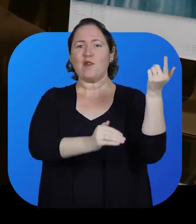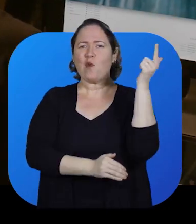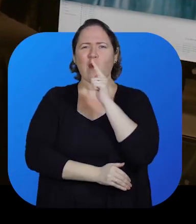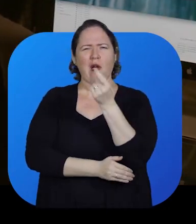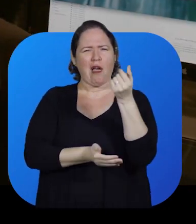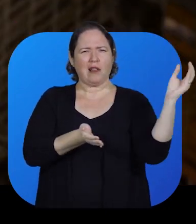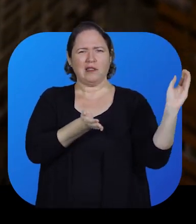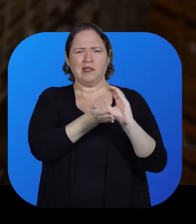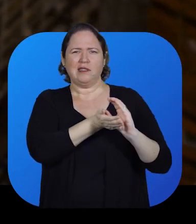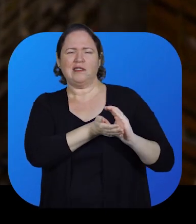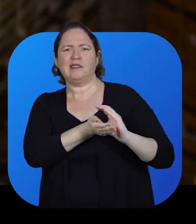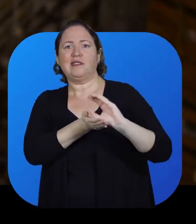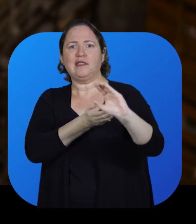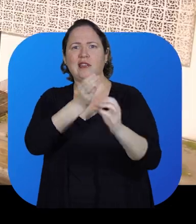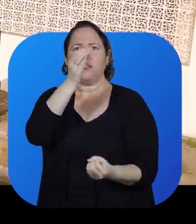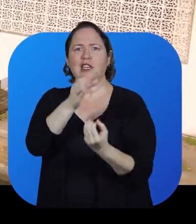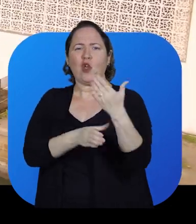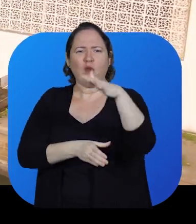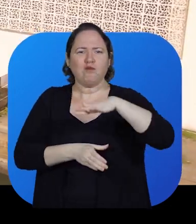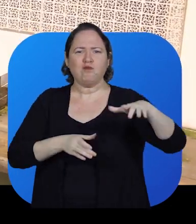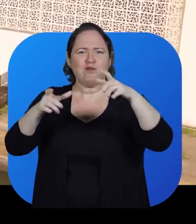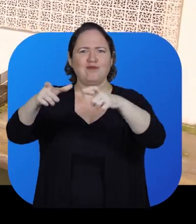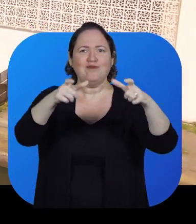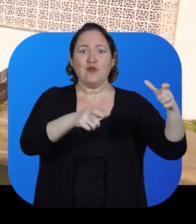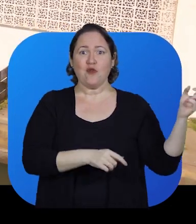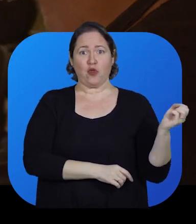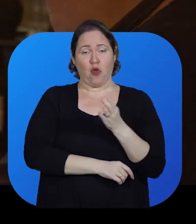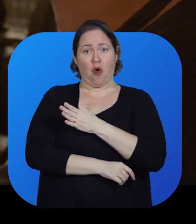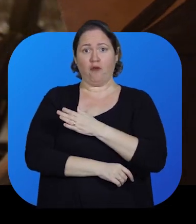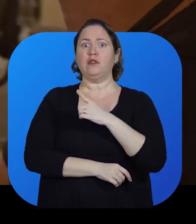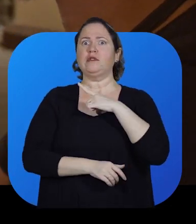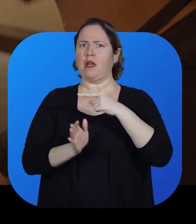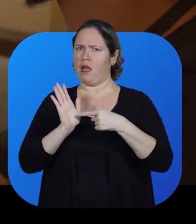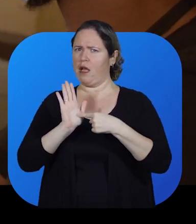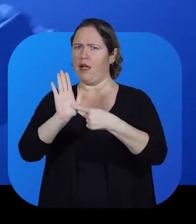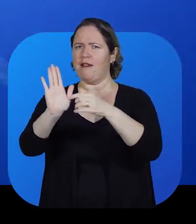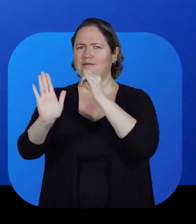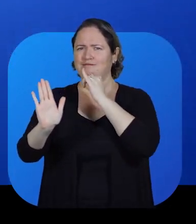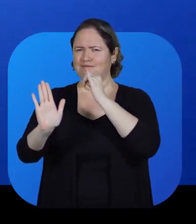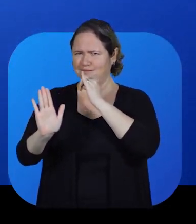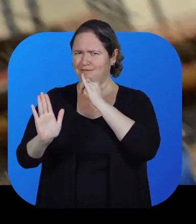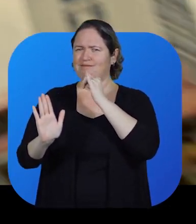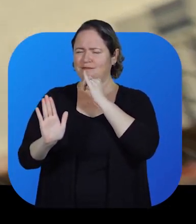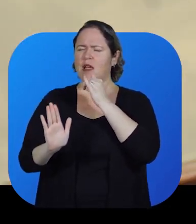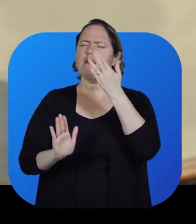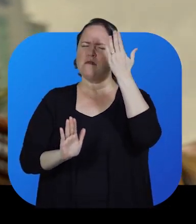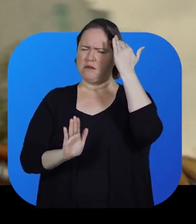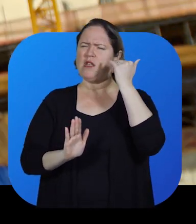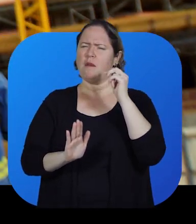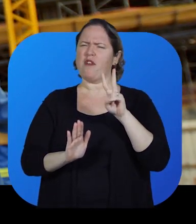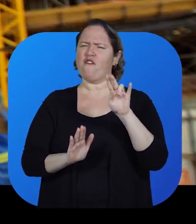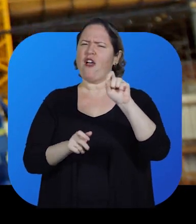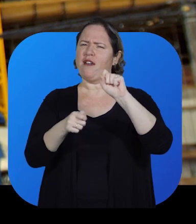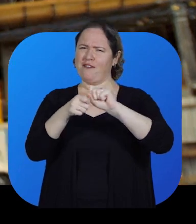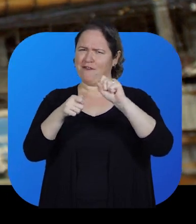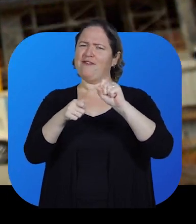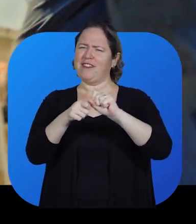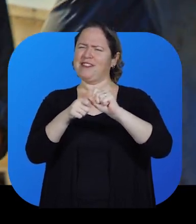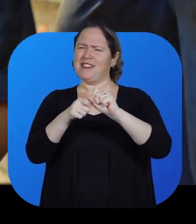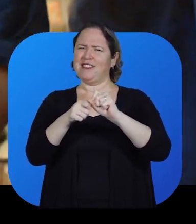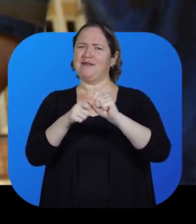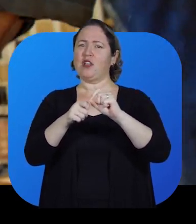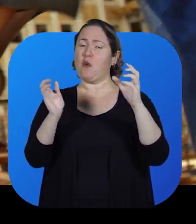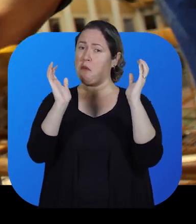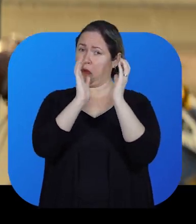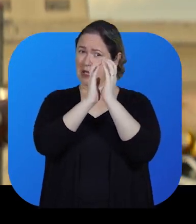investimentos e redefiniu espaços urbanos. E não faltam bons exemplos dessa transformação. Mas muito ainda precisa ser feito.